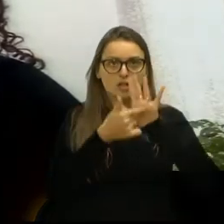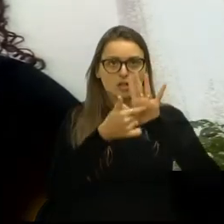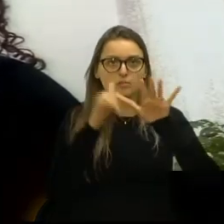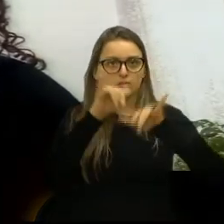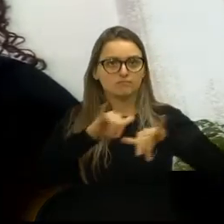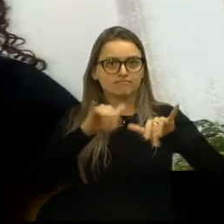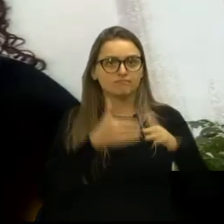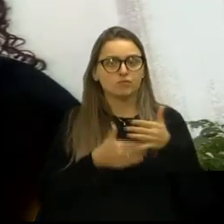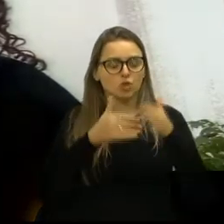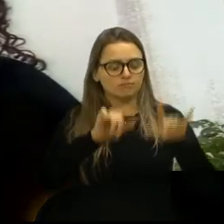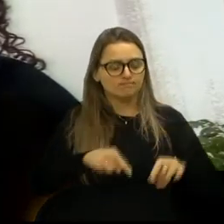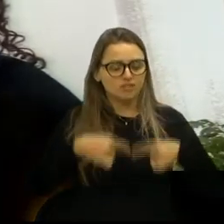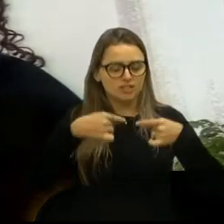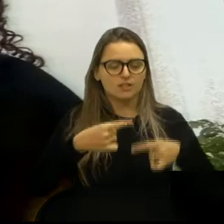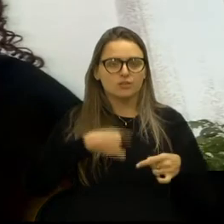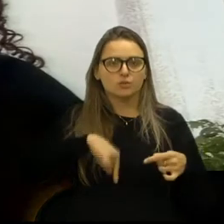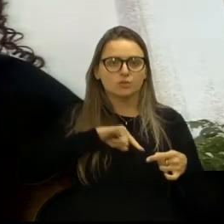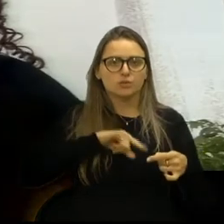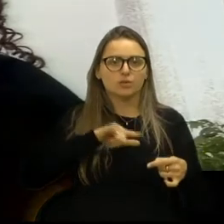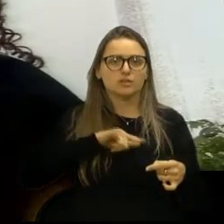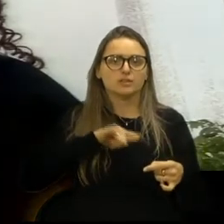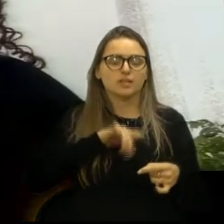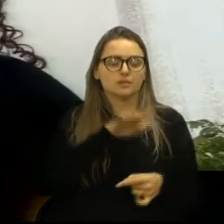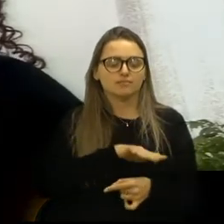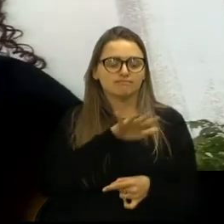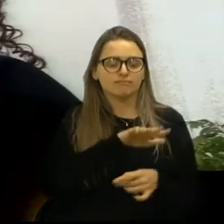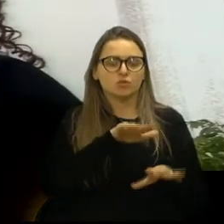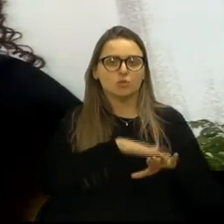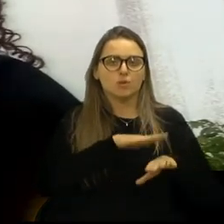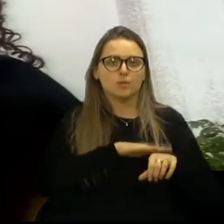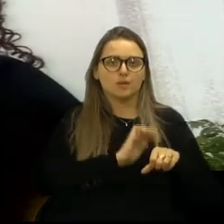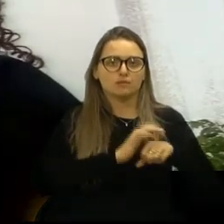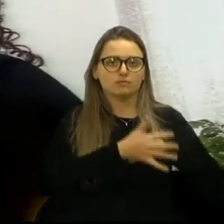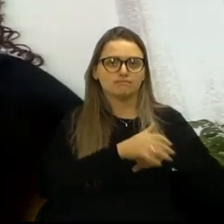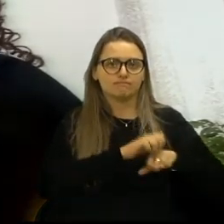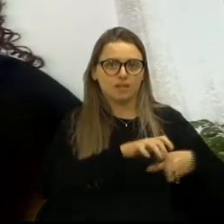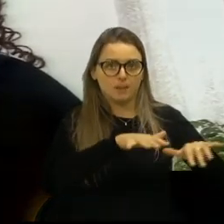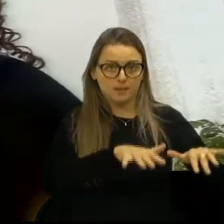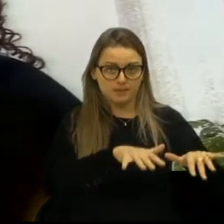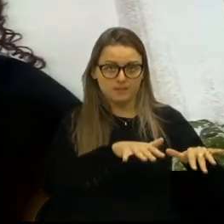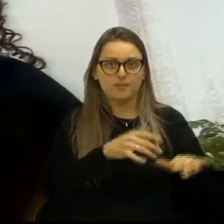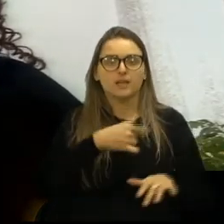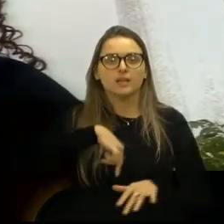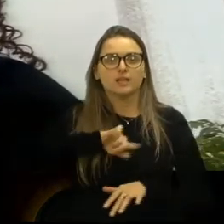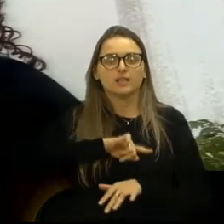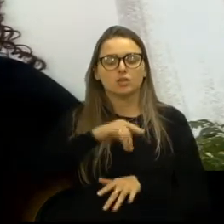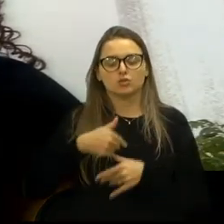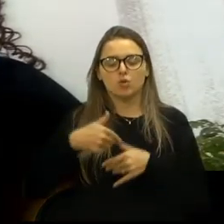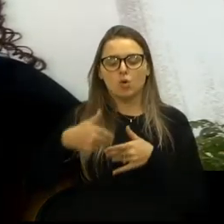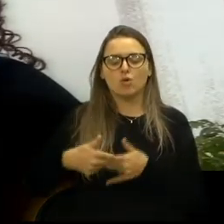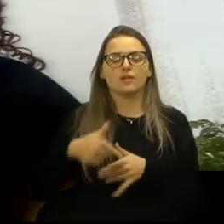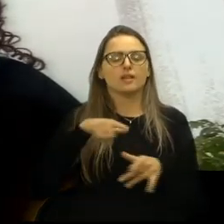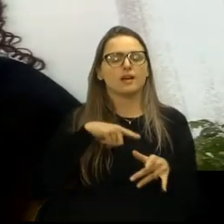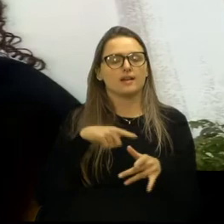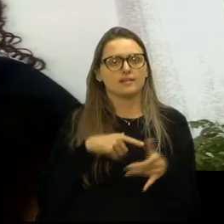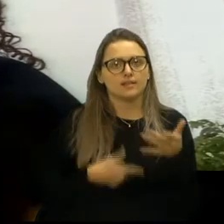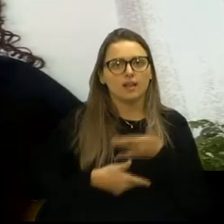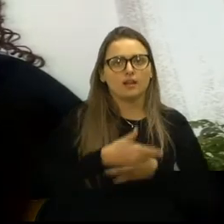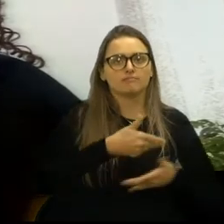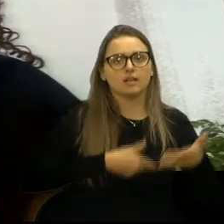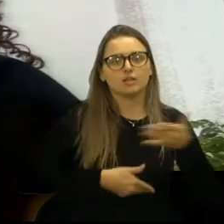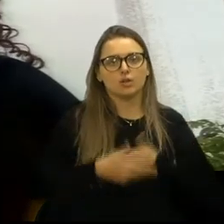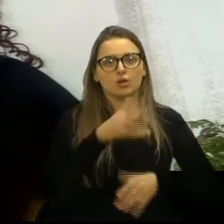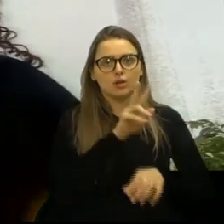dos desafios que enfrentamos no cenário da pandemia de coronavírus, que nos convocam a estabelecer redes de cuidado,